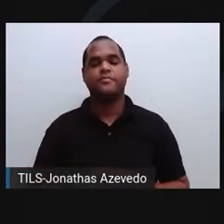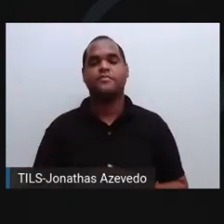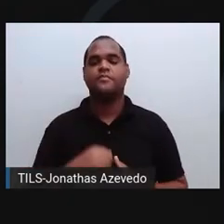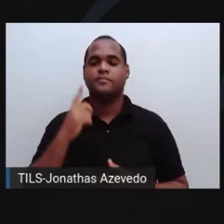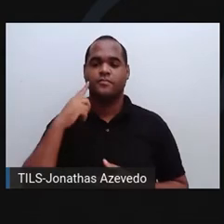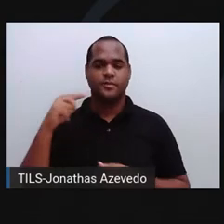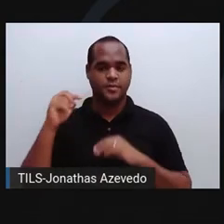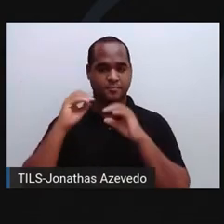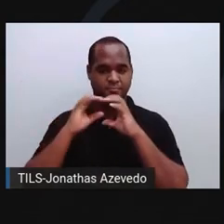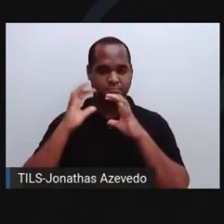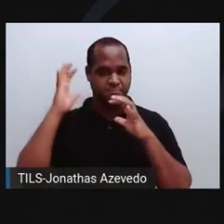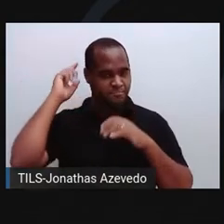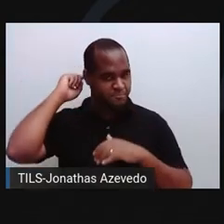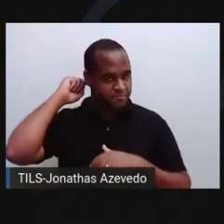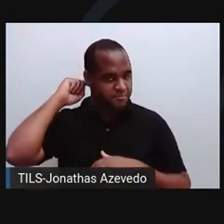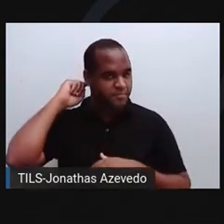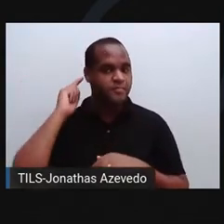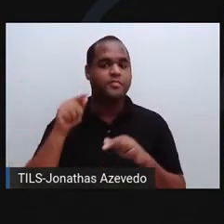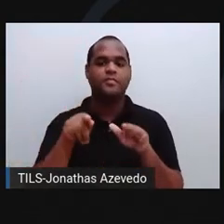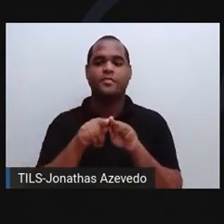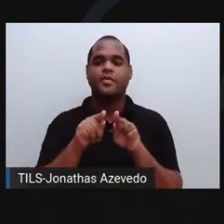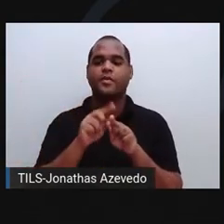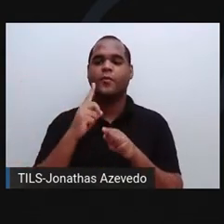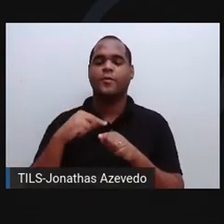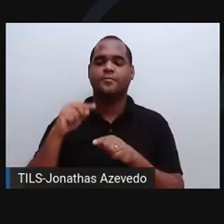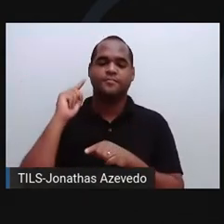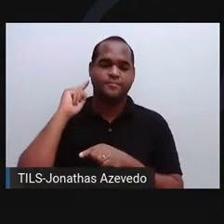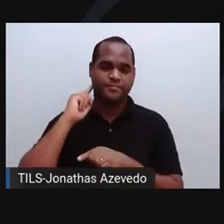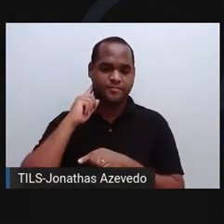cerebelo e pelo bulbo raquidiano.